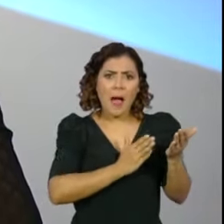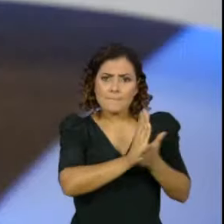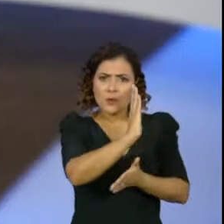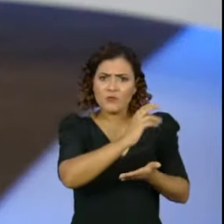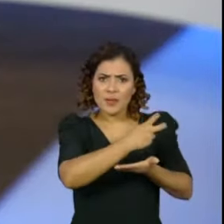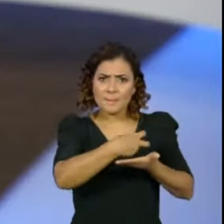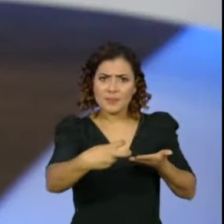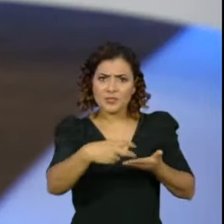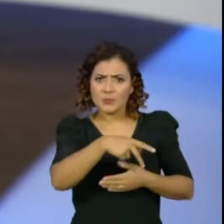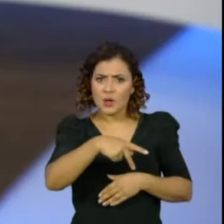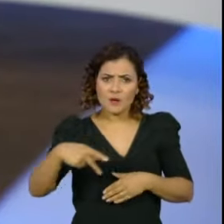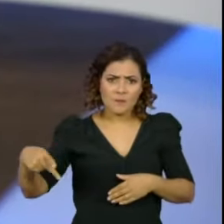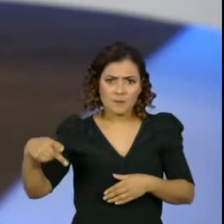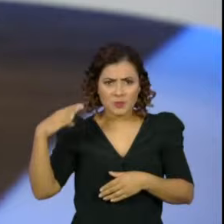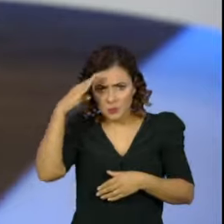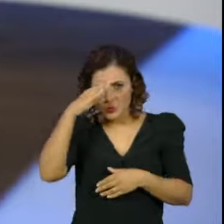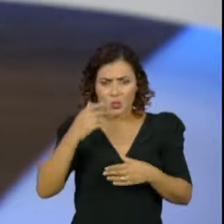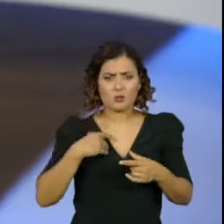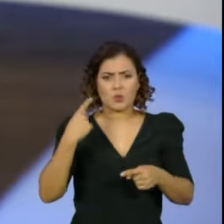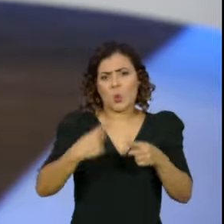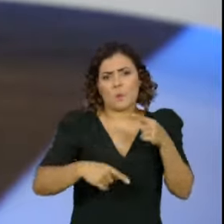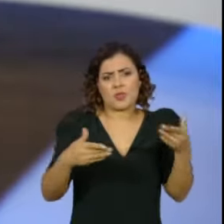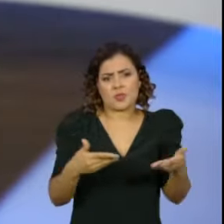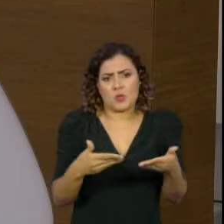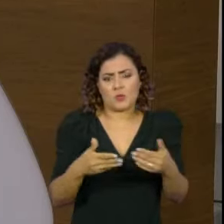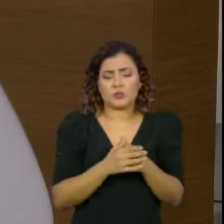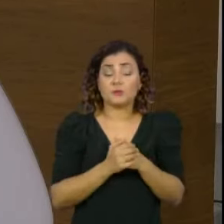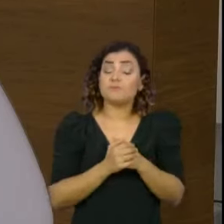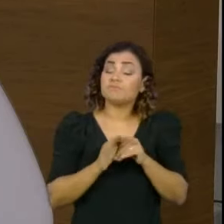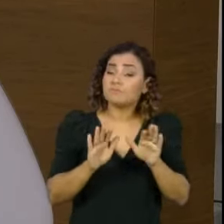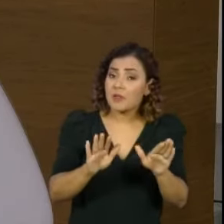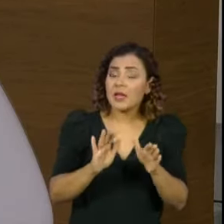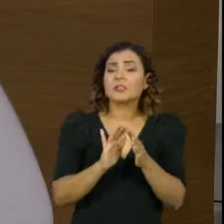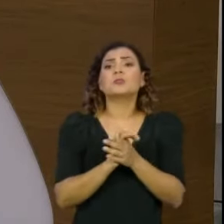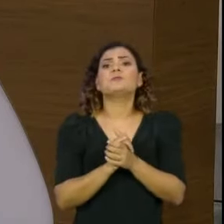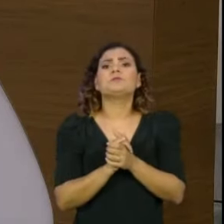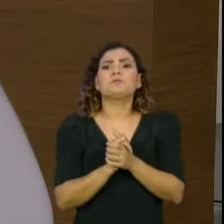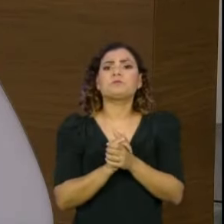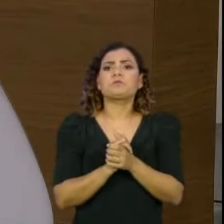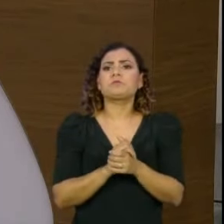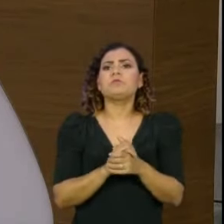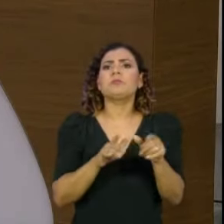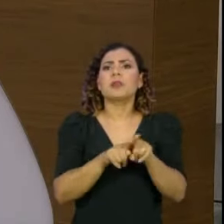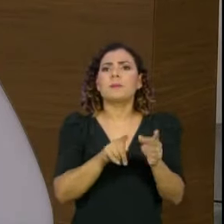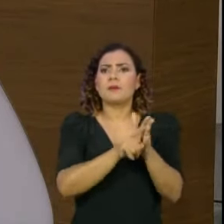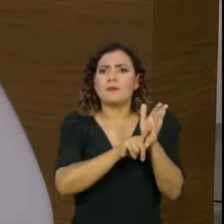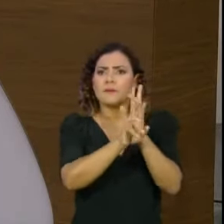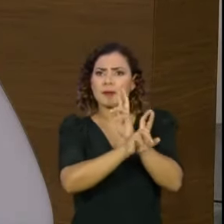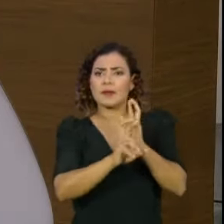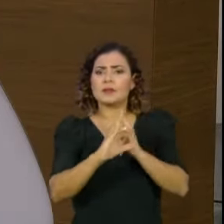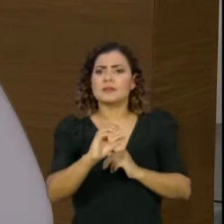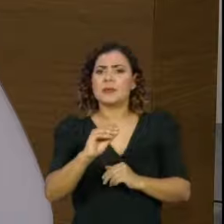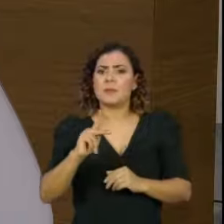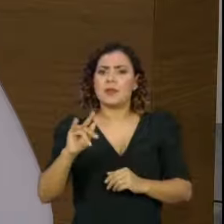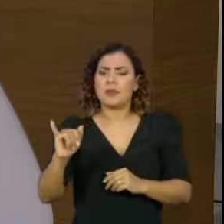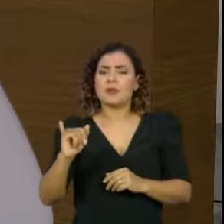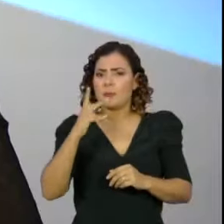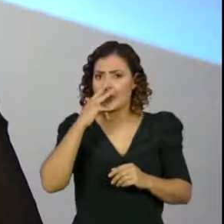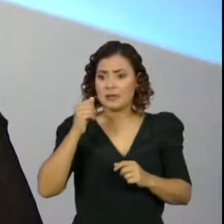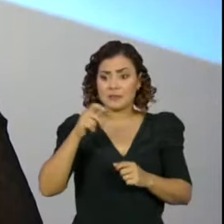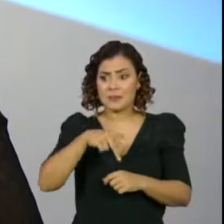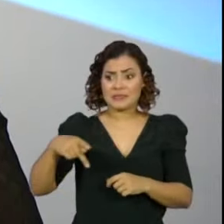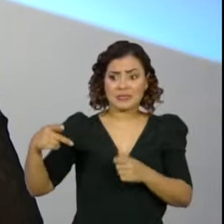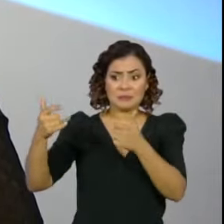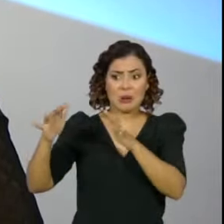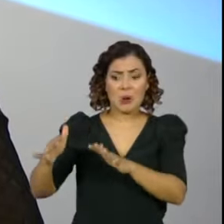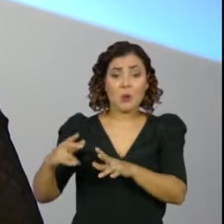contra o presidente Jair Bolsonaro, admissão de um impeachment. A abertura dessa CPI desidrataria ainda mais o presidente e